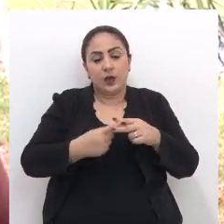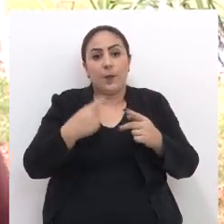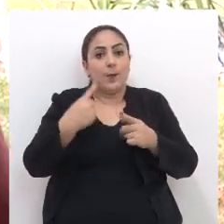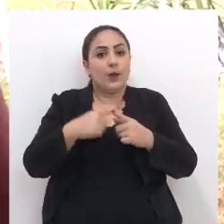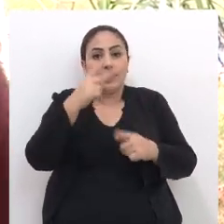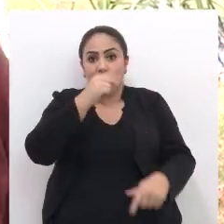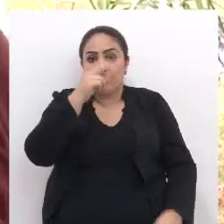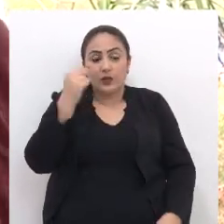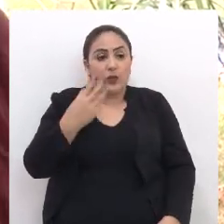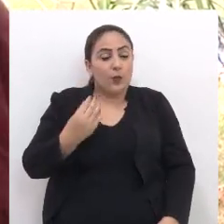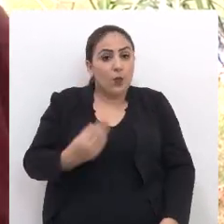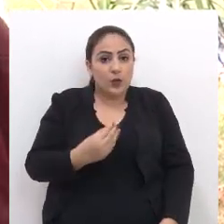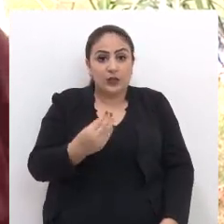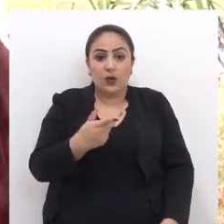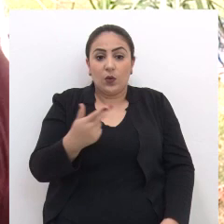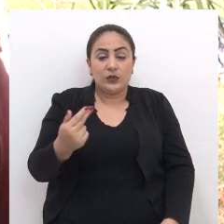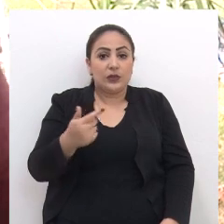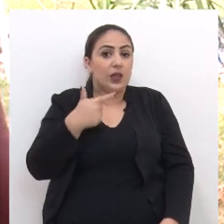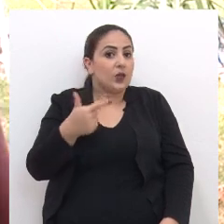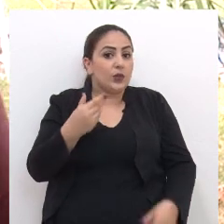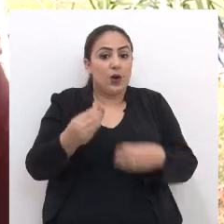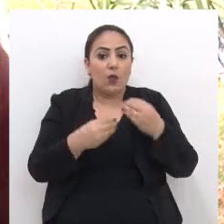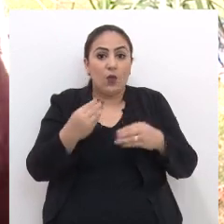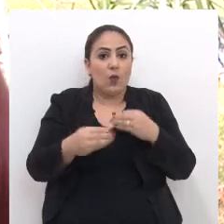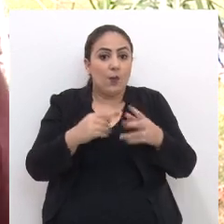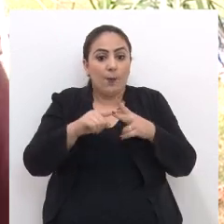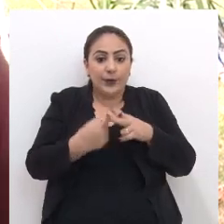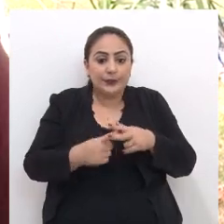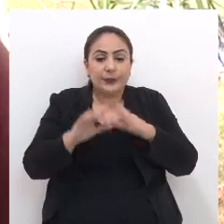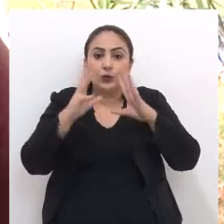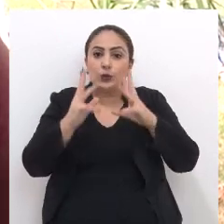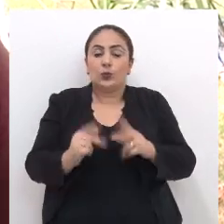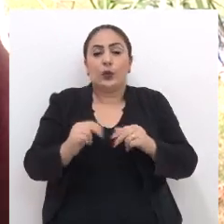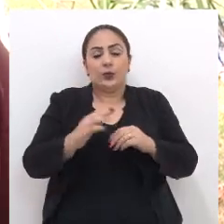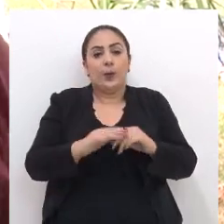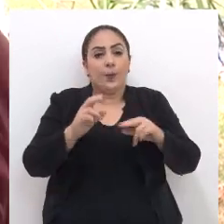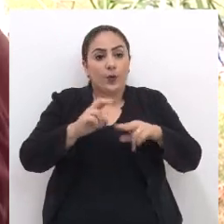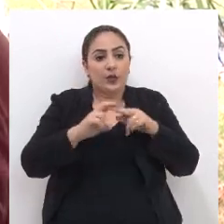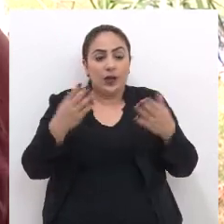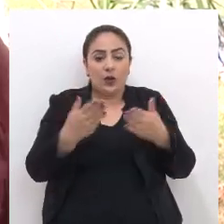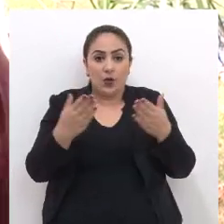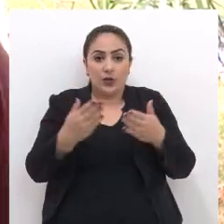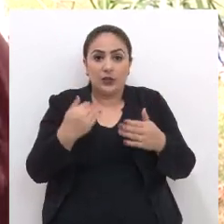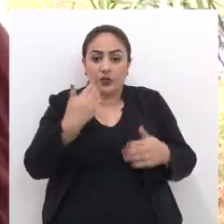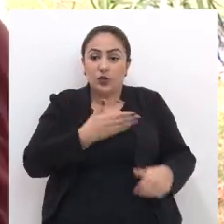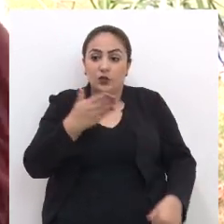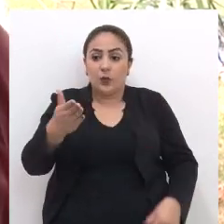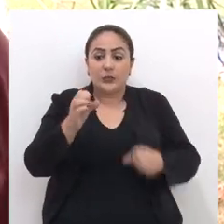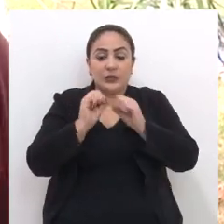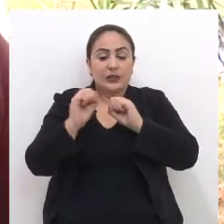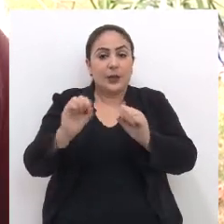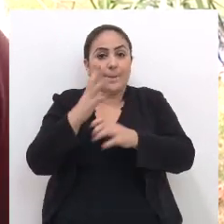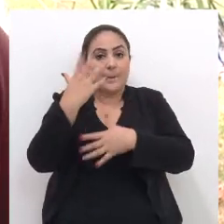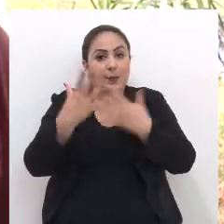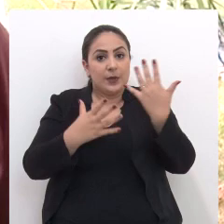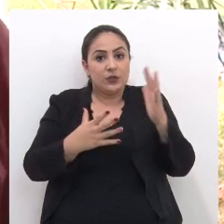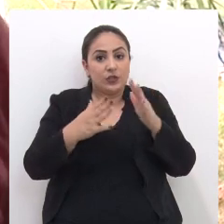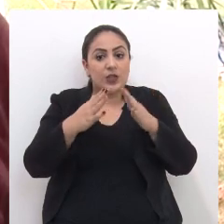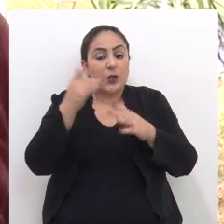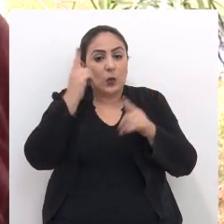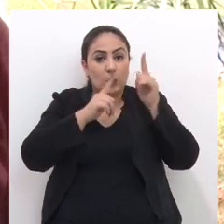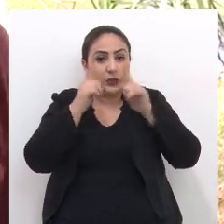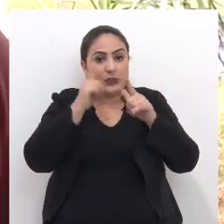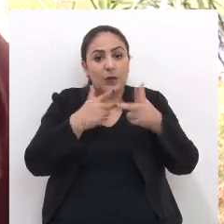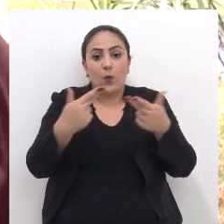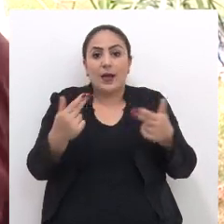manutenção. Porque a Prefeitura, são muitas praças e a Prefeitura não tem como dar manutenção em todas, né? Eu também, agora nós fomos à Secretaria do Meio